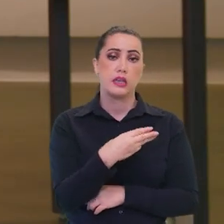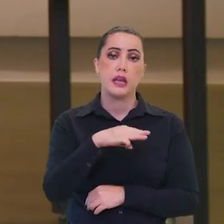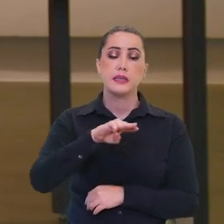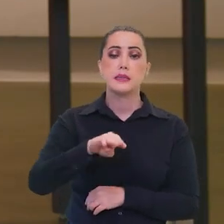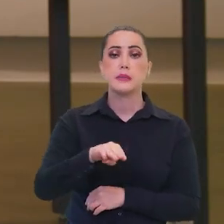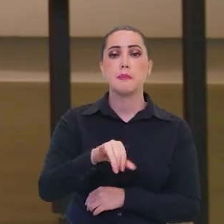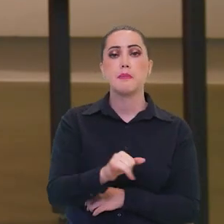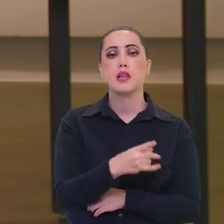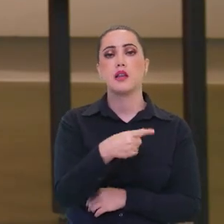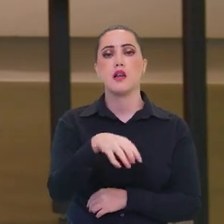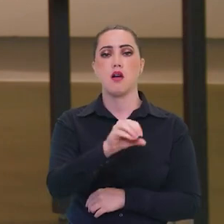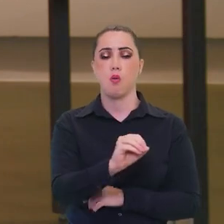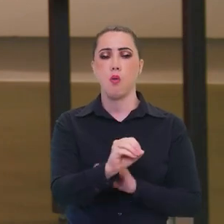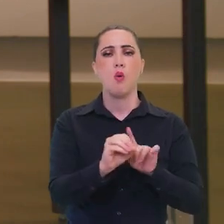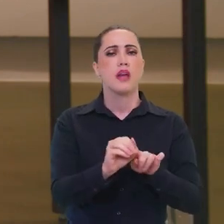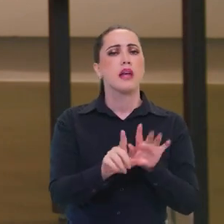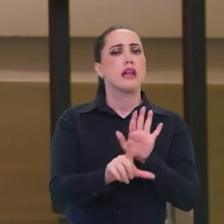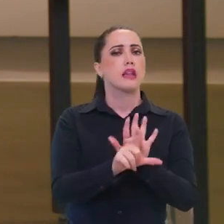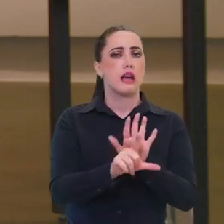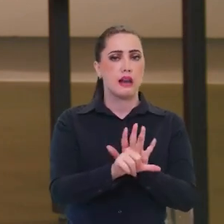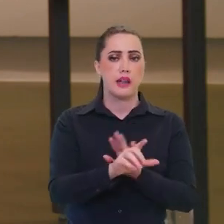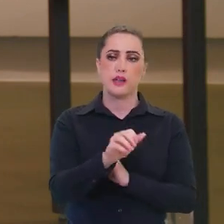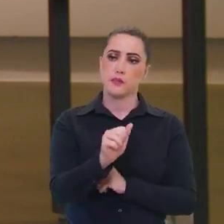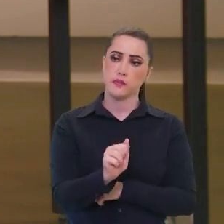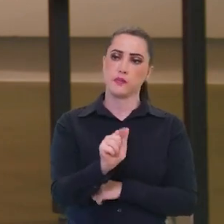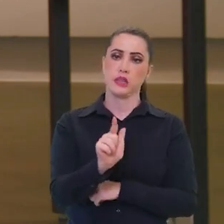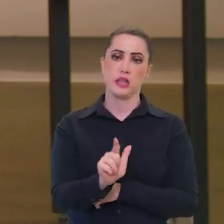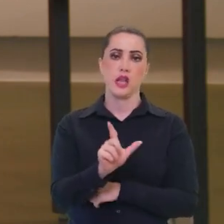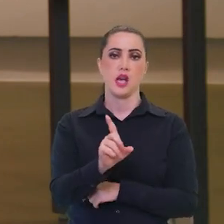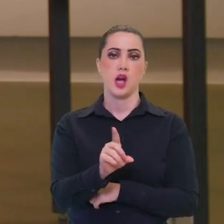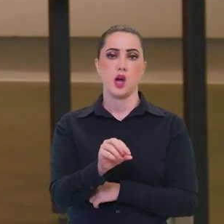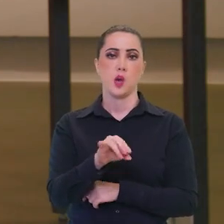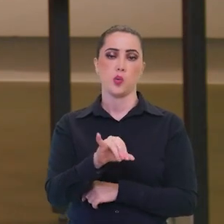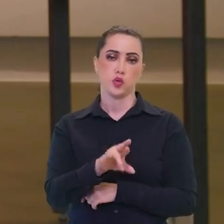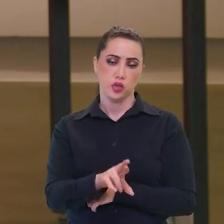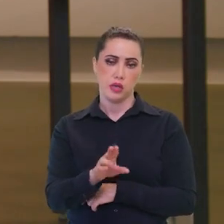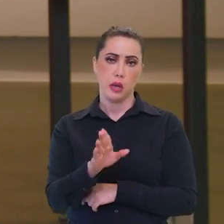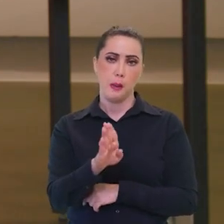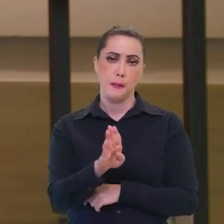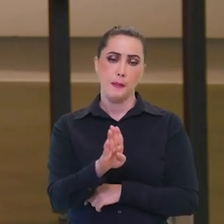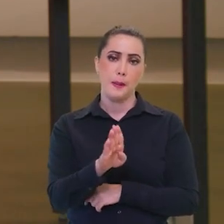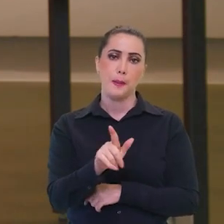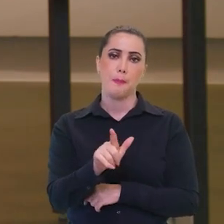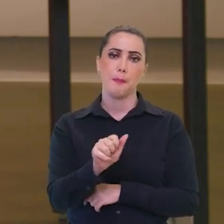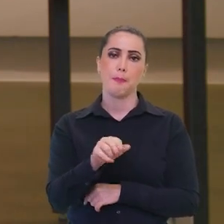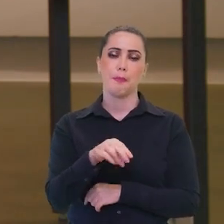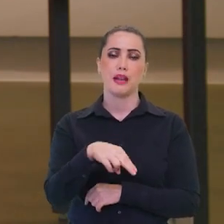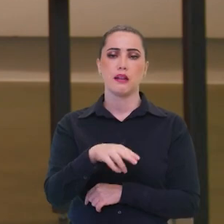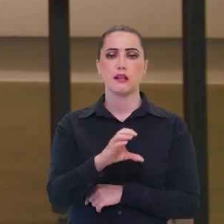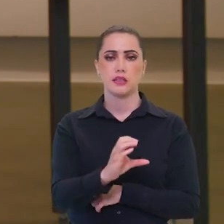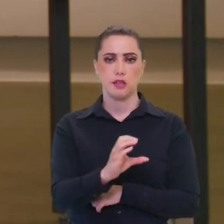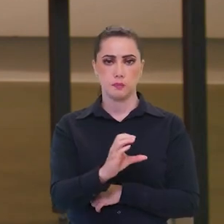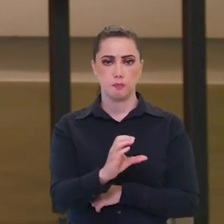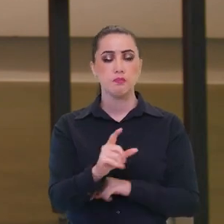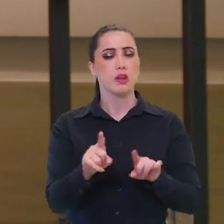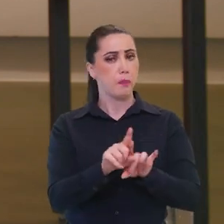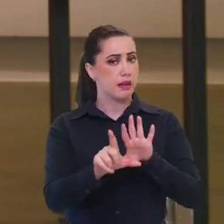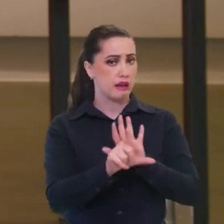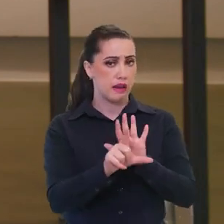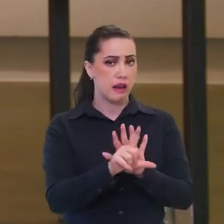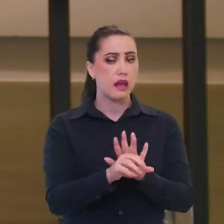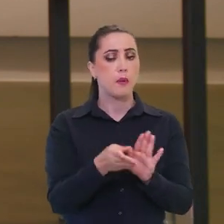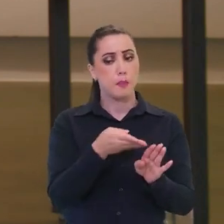lei Aldir Blanc. E aí, sim, regime de lei, né? Durante cinco anos, todas as cidades do Brasil vão receber também esse